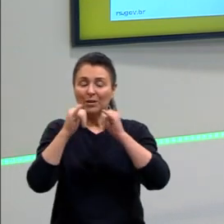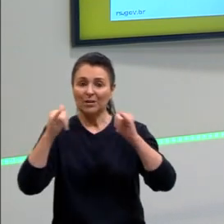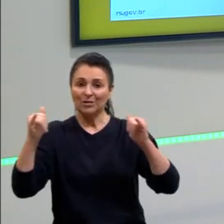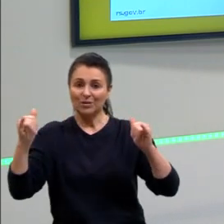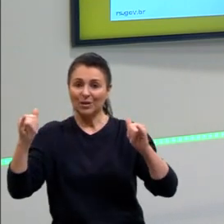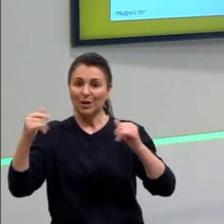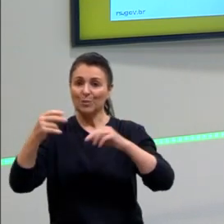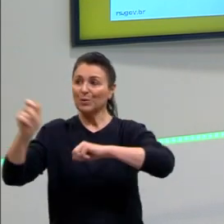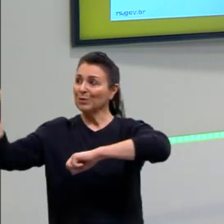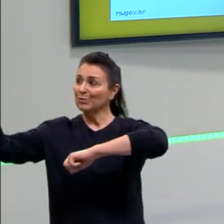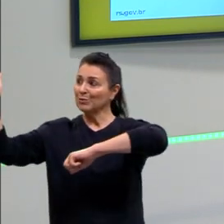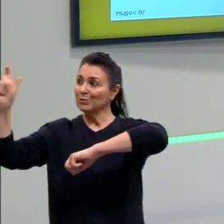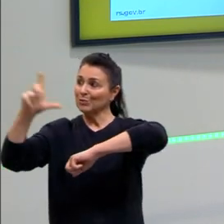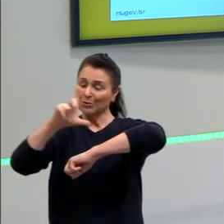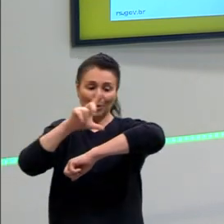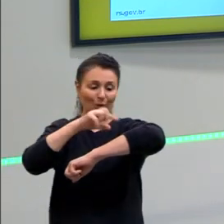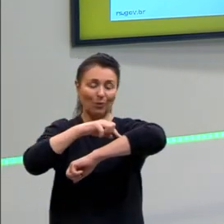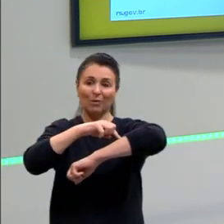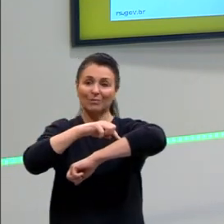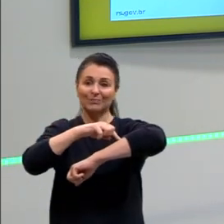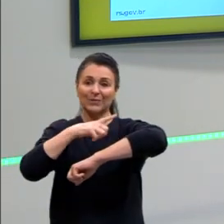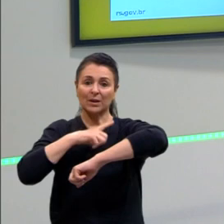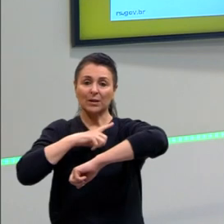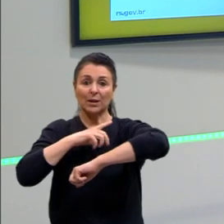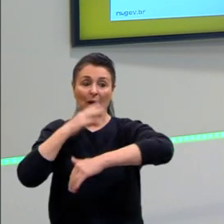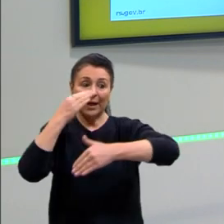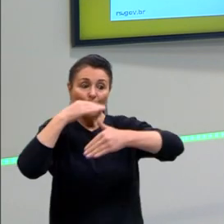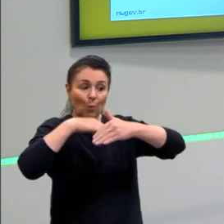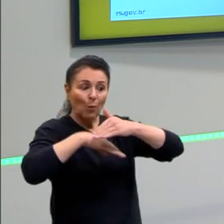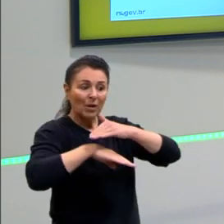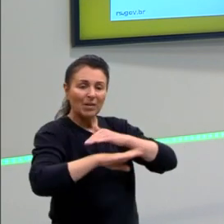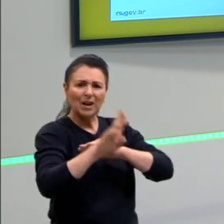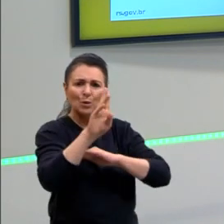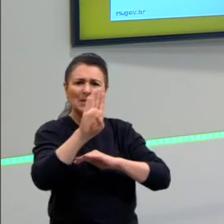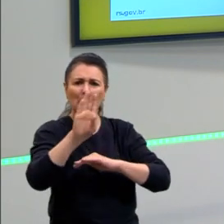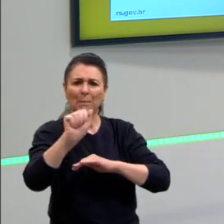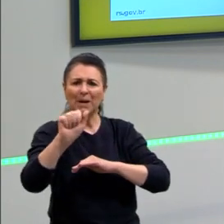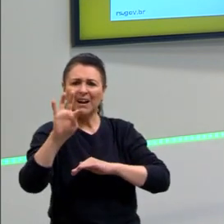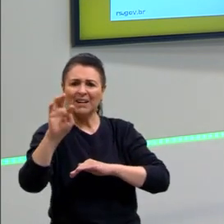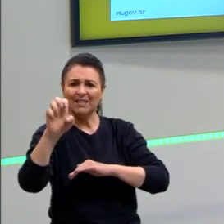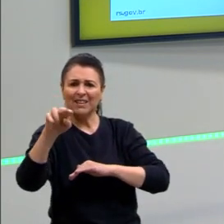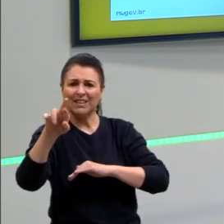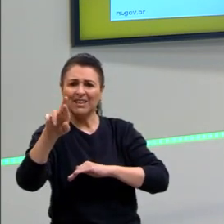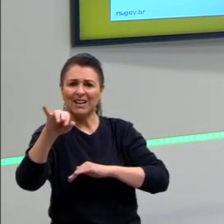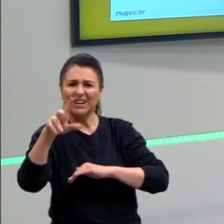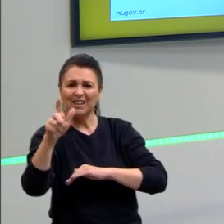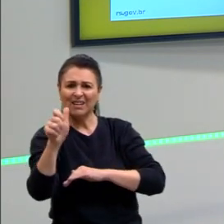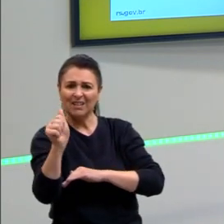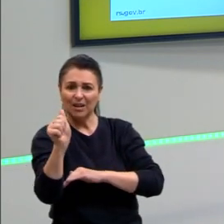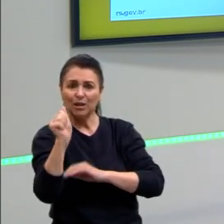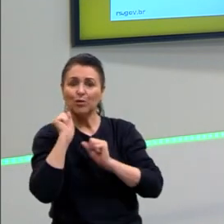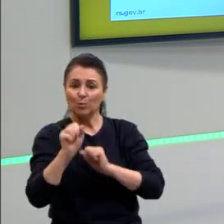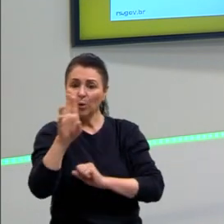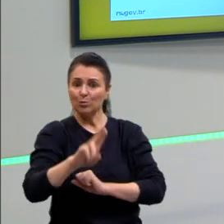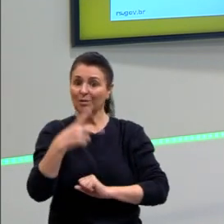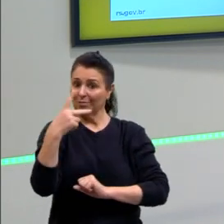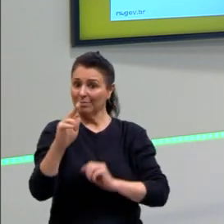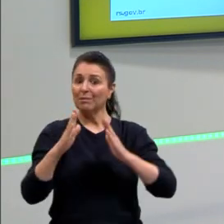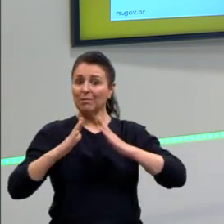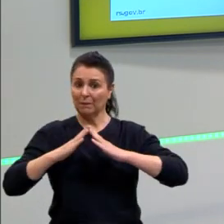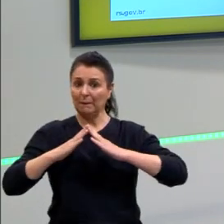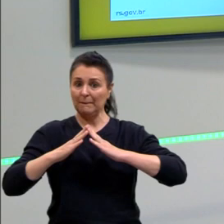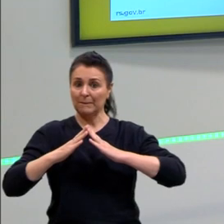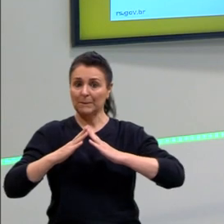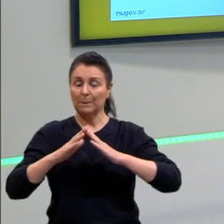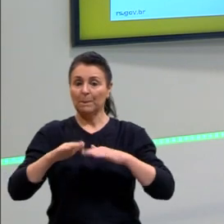energia é recolhida em baterias, né, e aí tu consegue utilizar essa energia na tua casa, tá. Então,